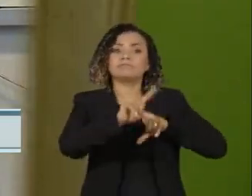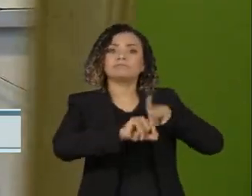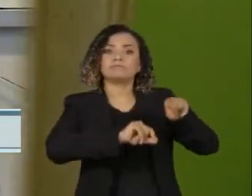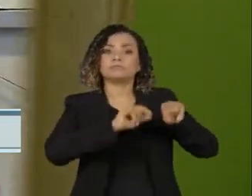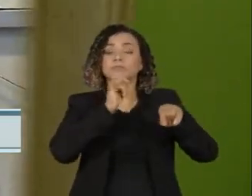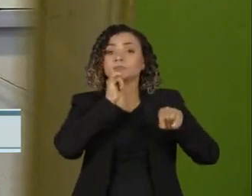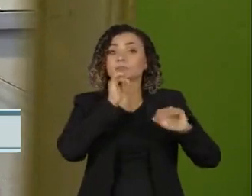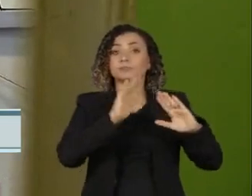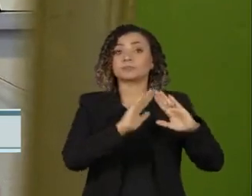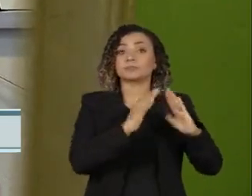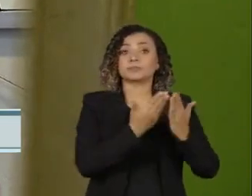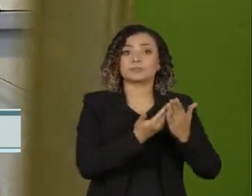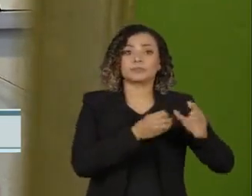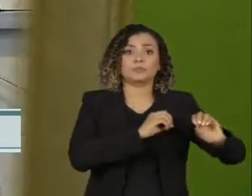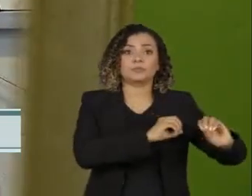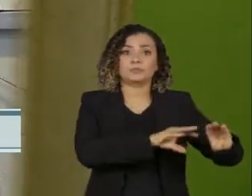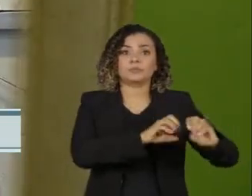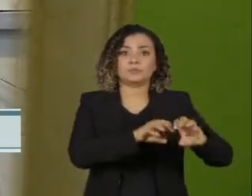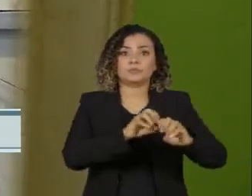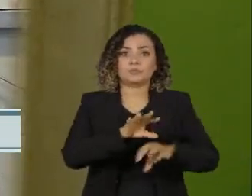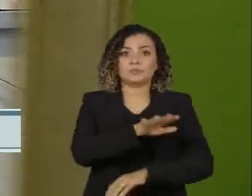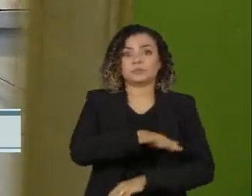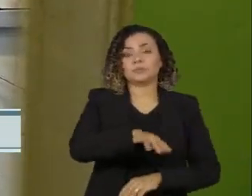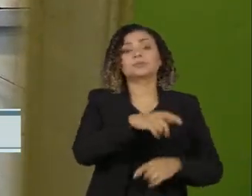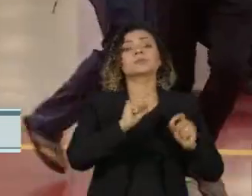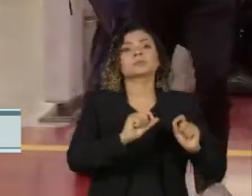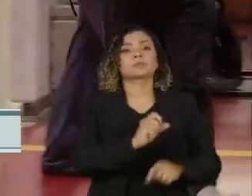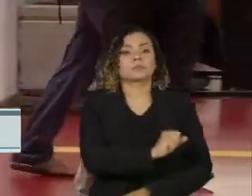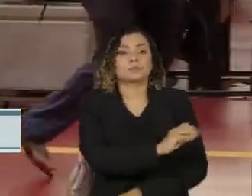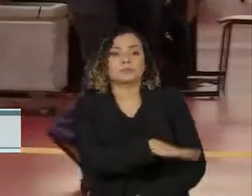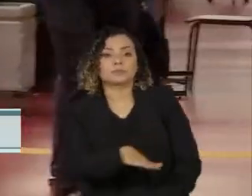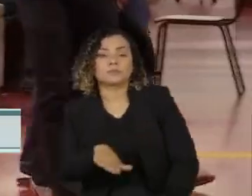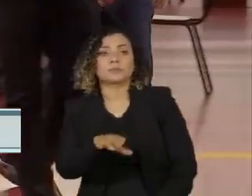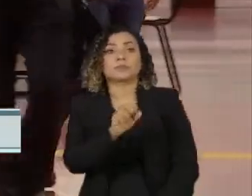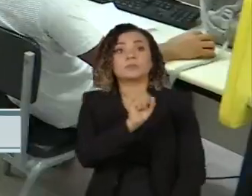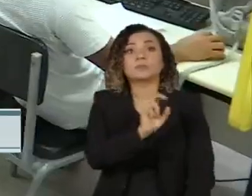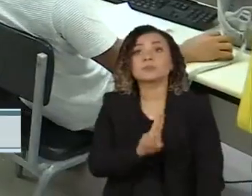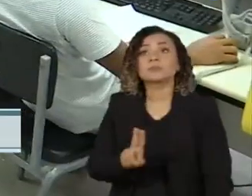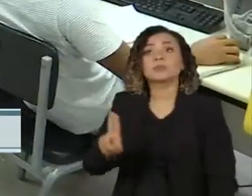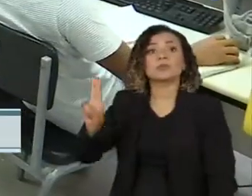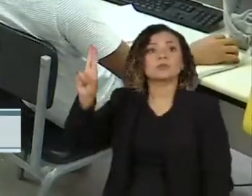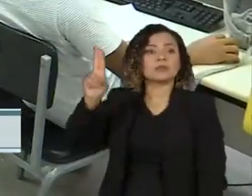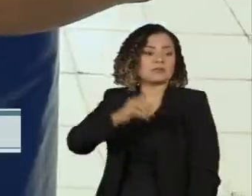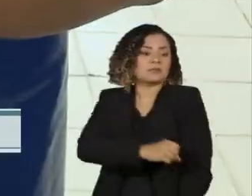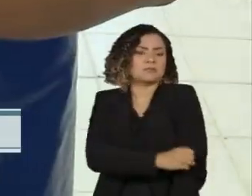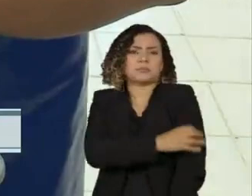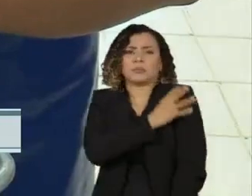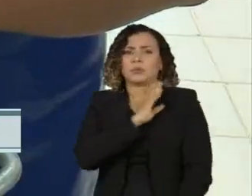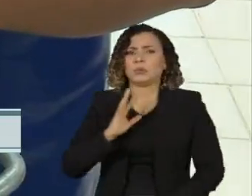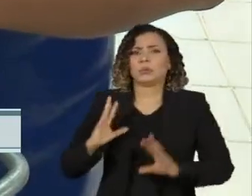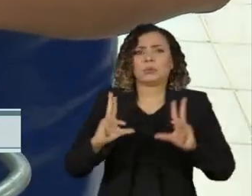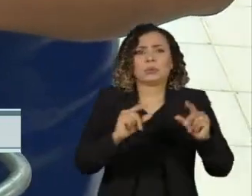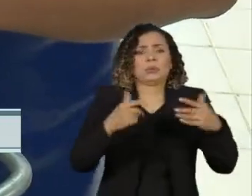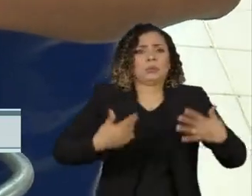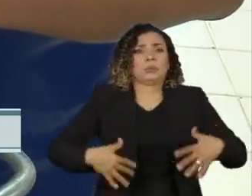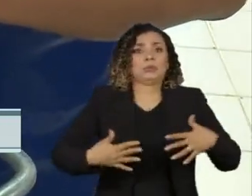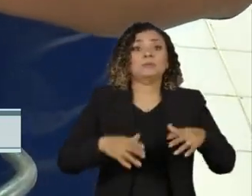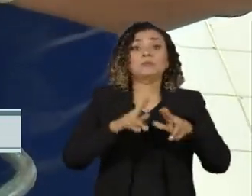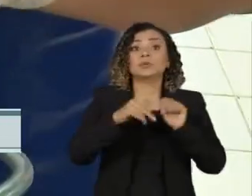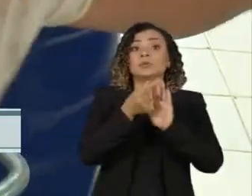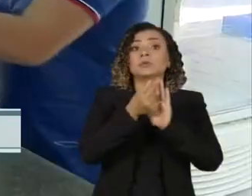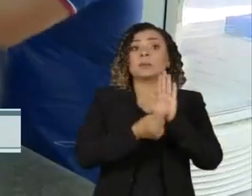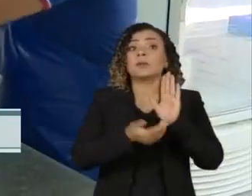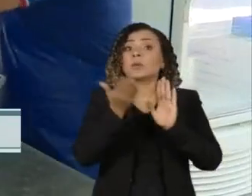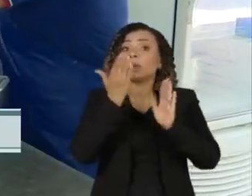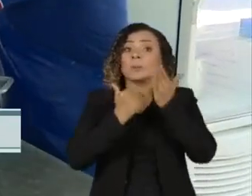educação, por exemplo, as necessidades urgentes vão do ensino infantil às universidades e institutos. O orçamento previsto para a